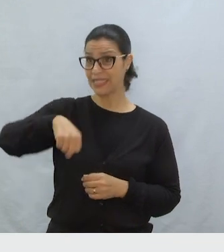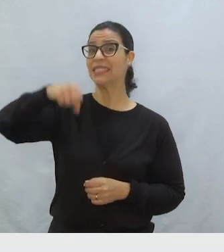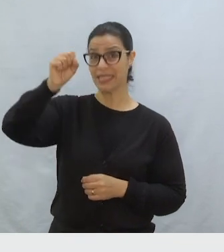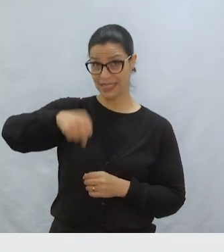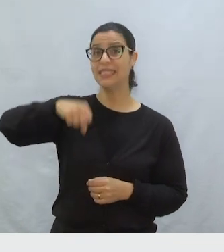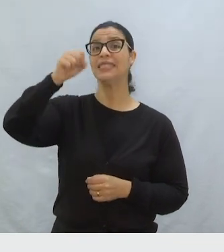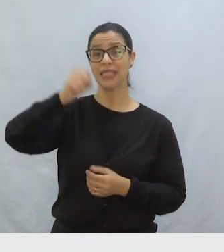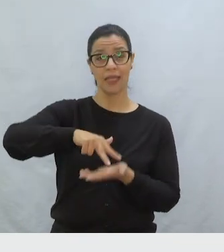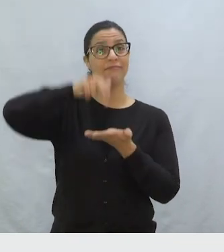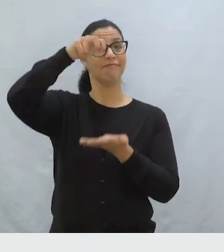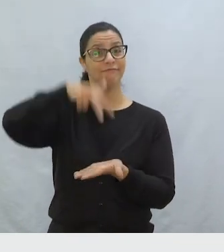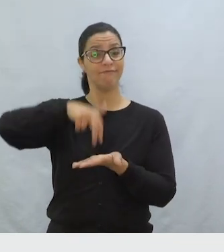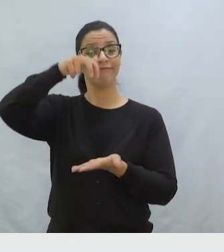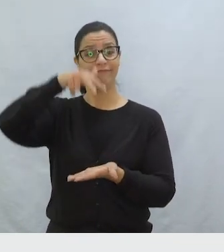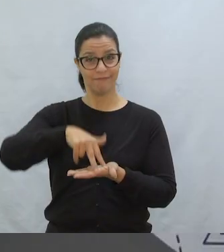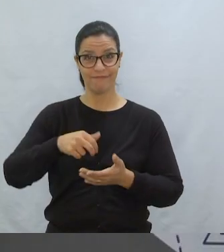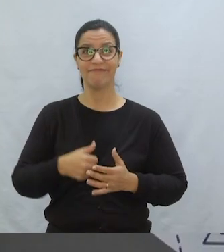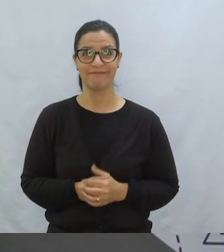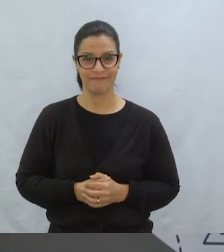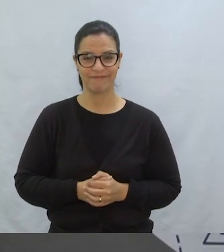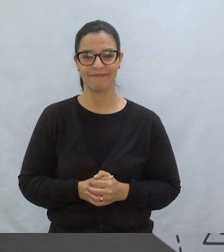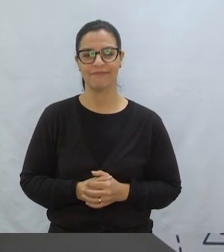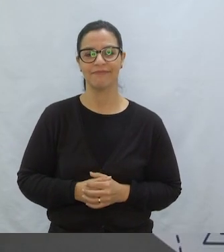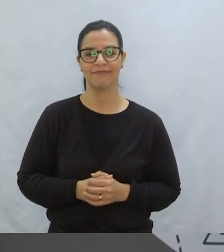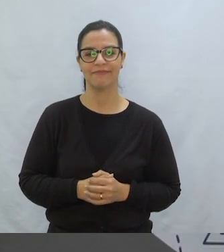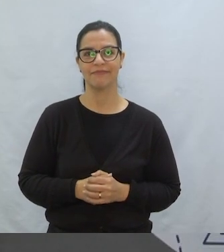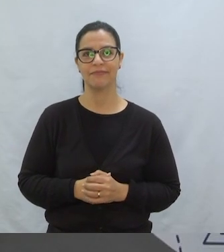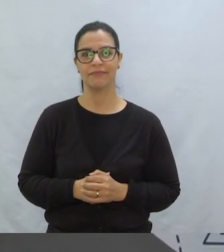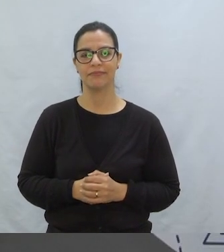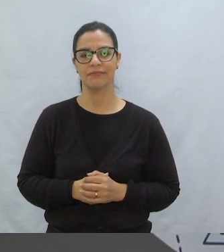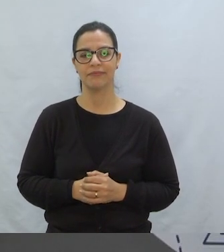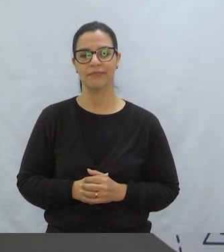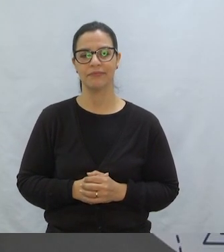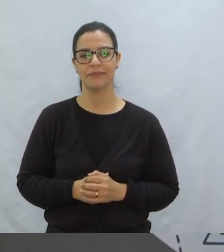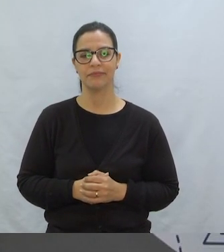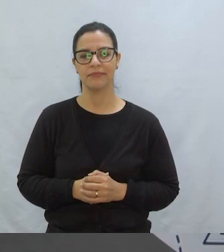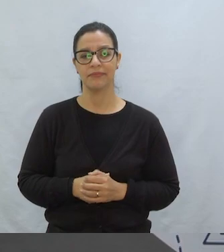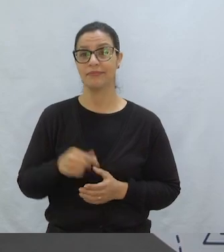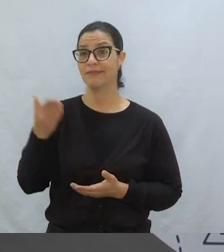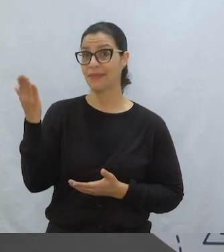Sim, sim, sim Sim, sim